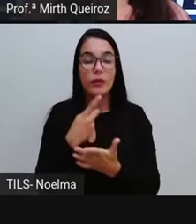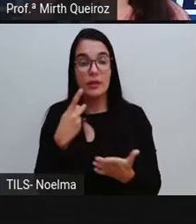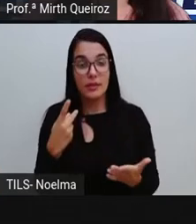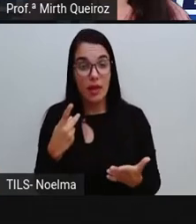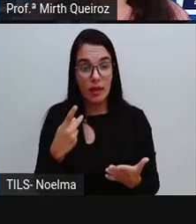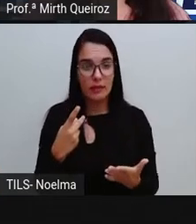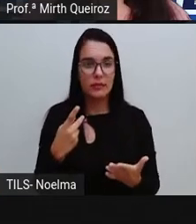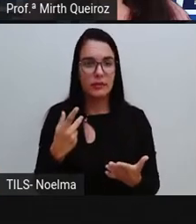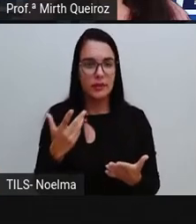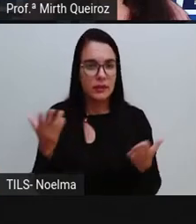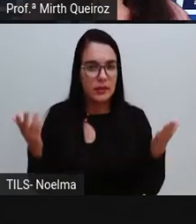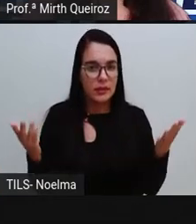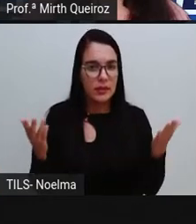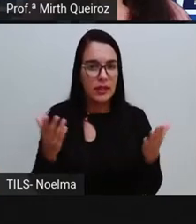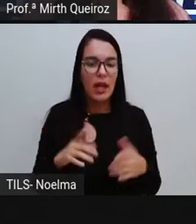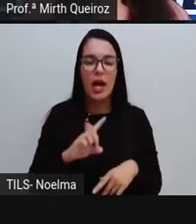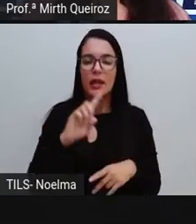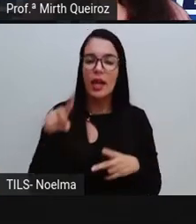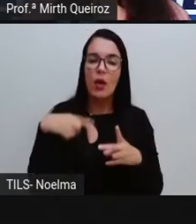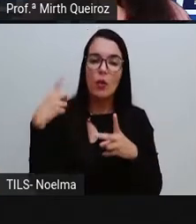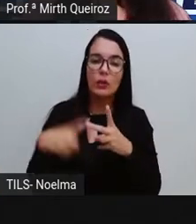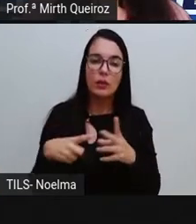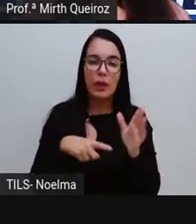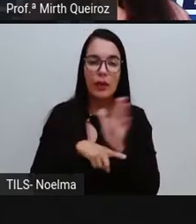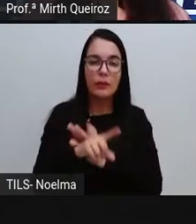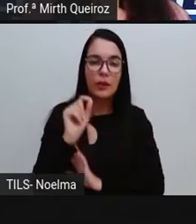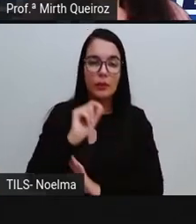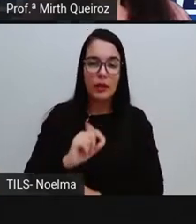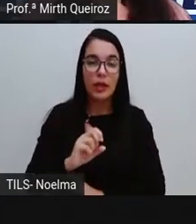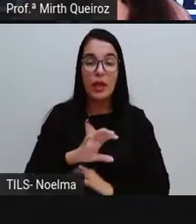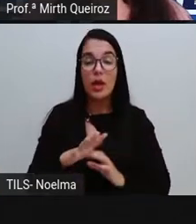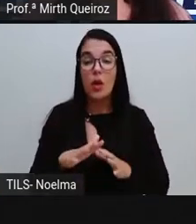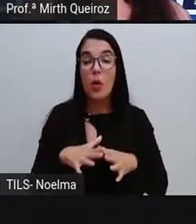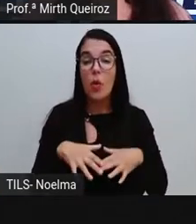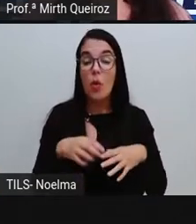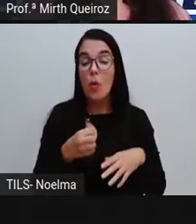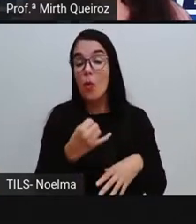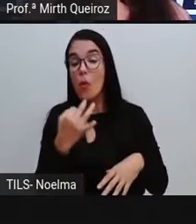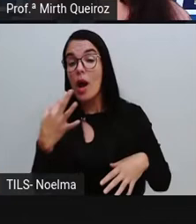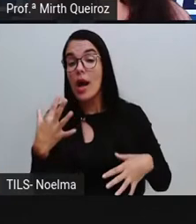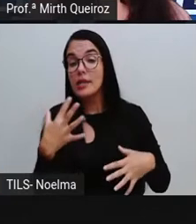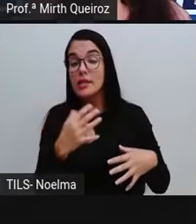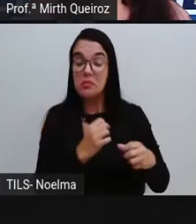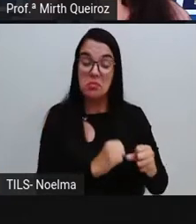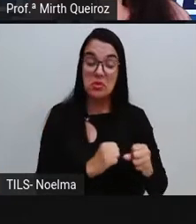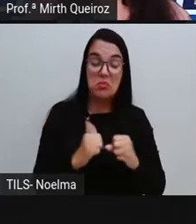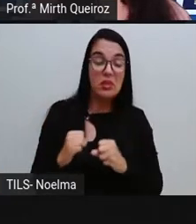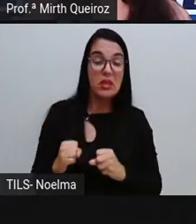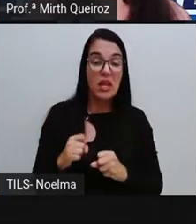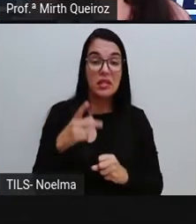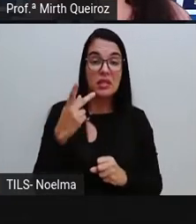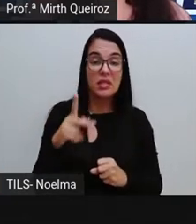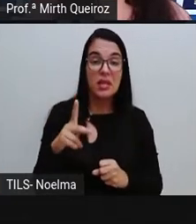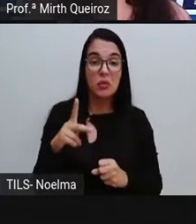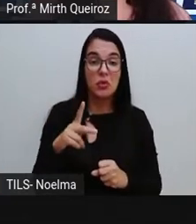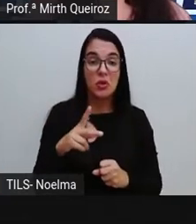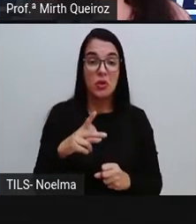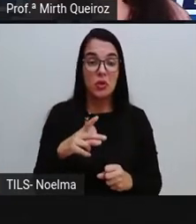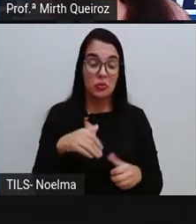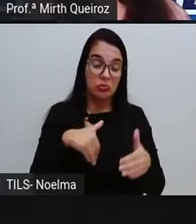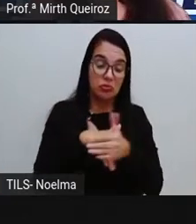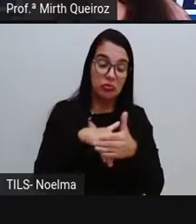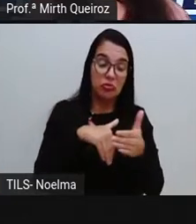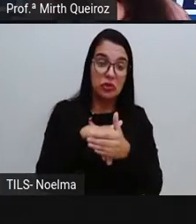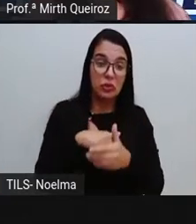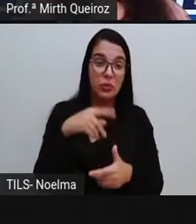possibilidades do seu time de coração vencer no próximo jogo? Quais as possibilidades? Aí a gente, ao invés de